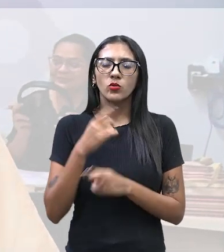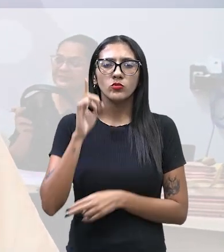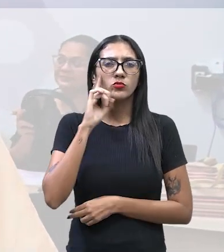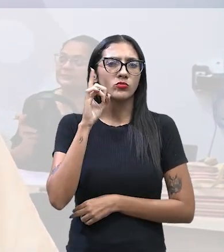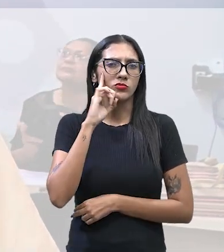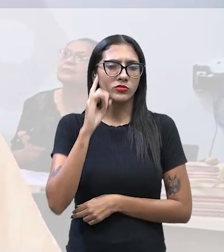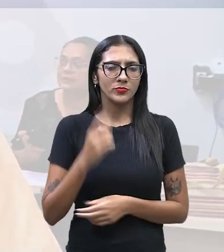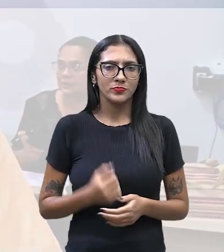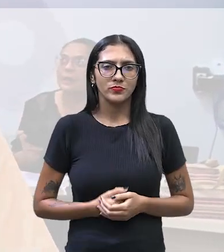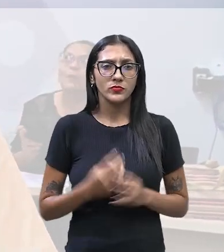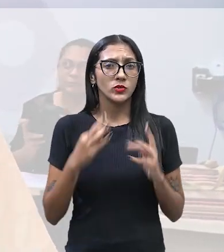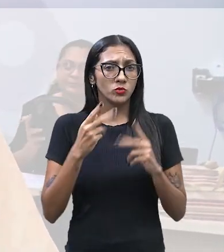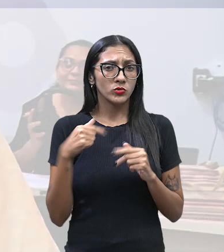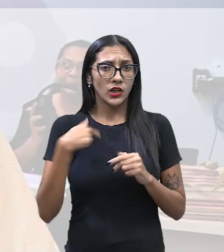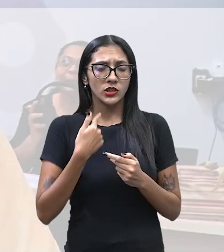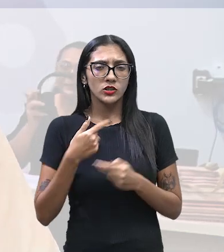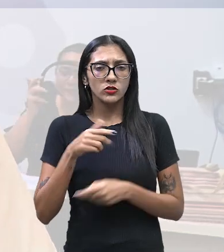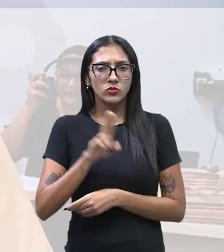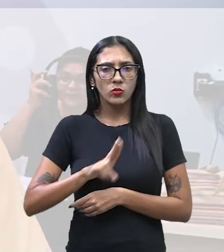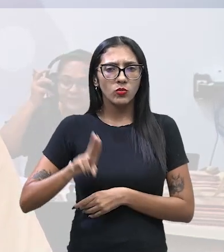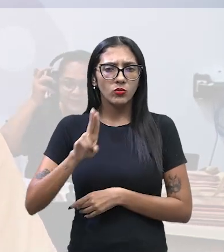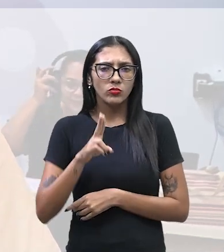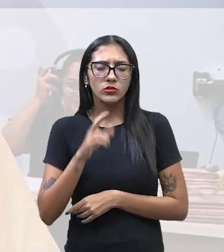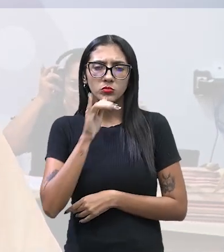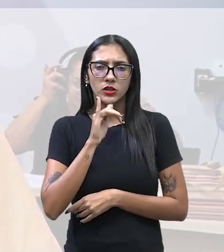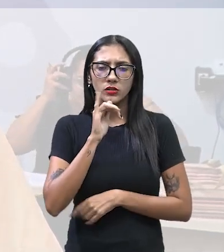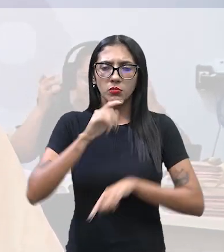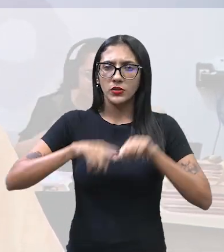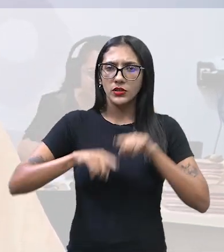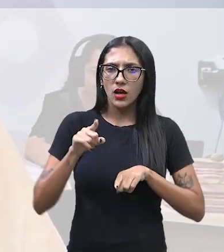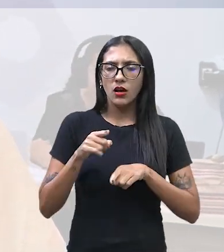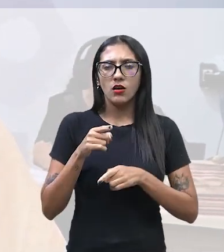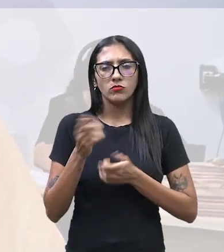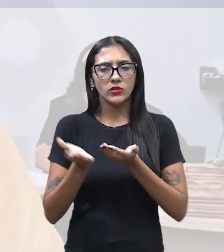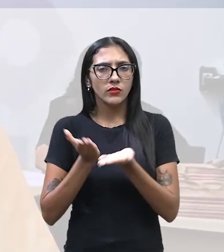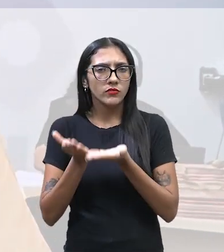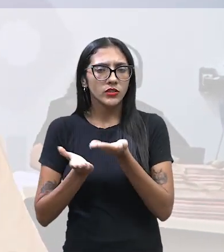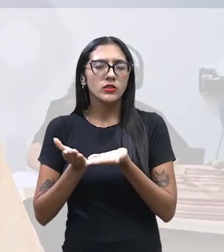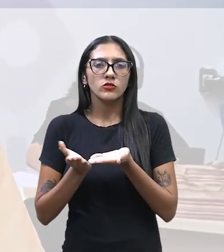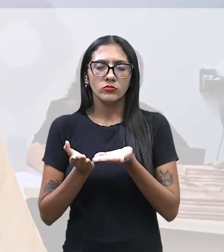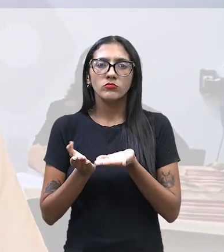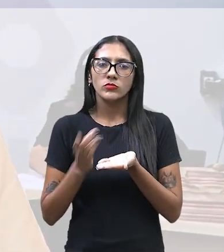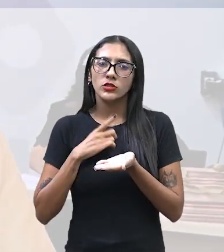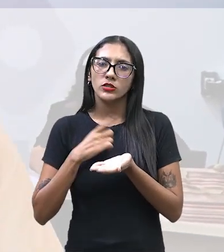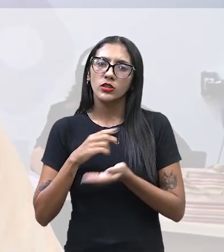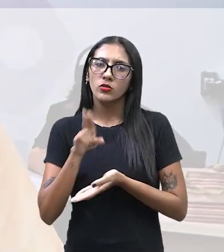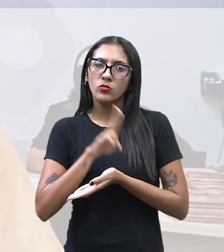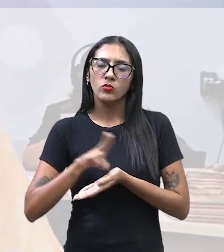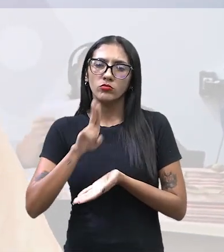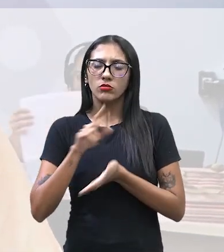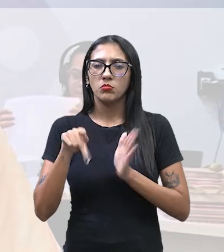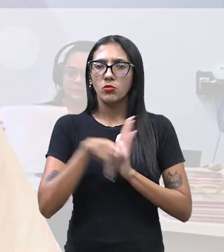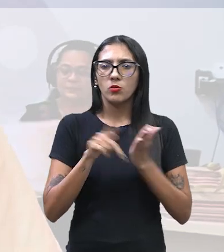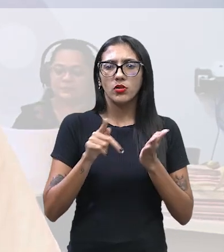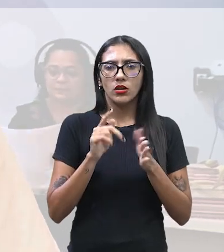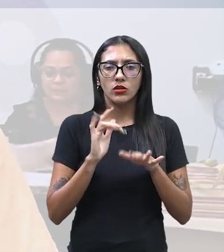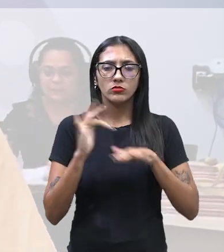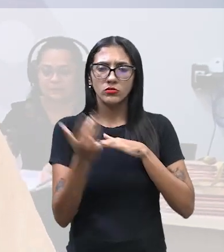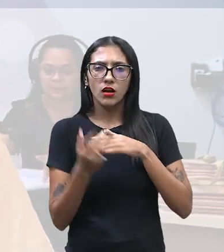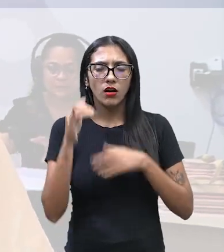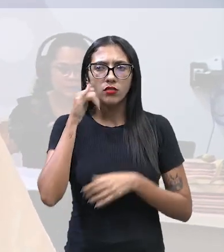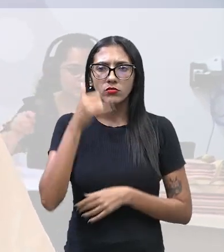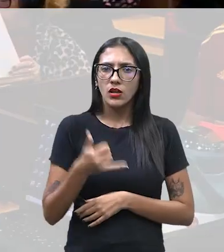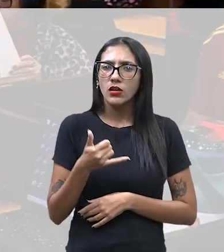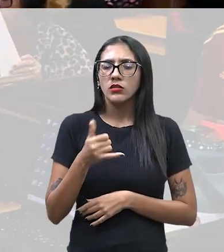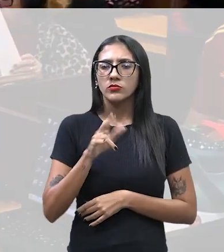Tudo que a gente consome, questão de produtos e serviços, né? A gente consome através do meio digital, que são os celulares, os